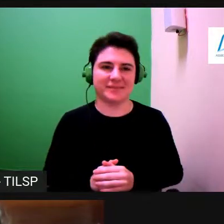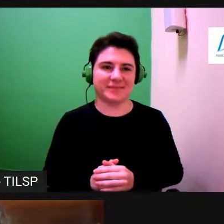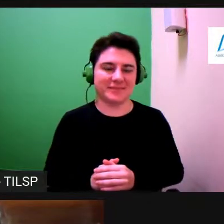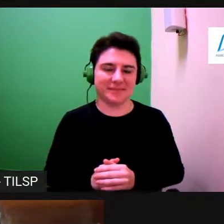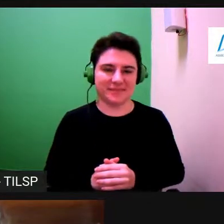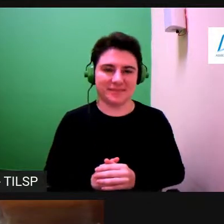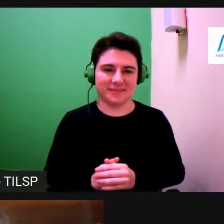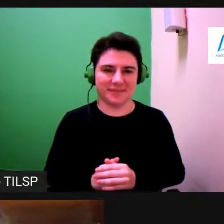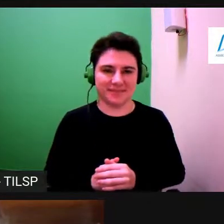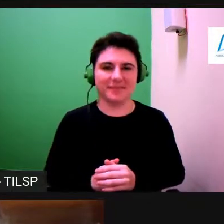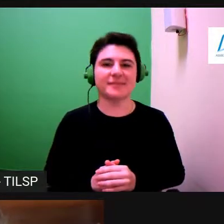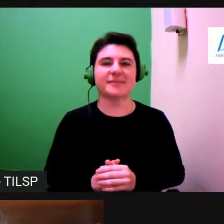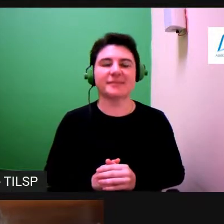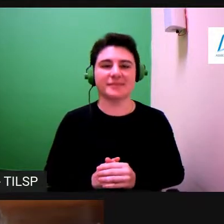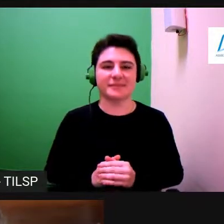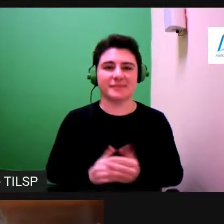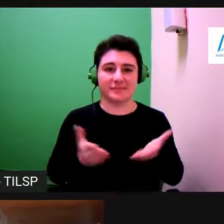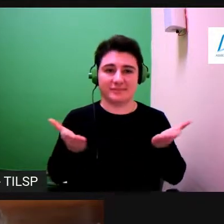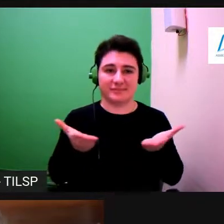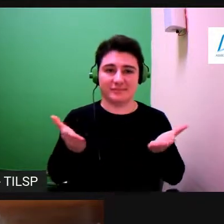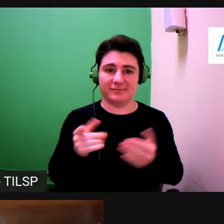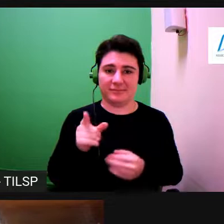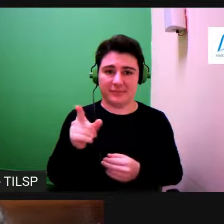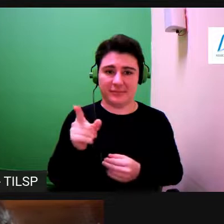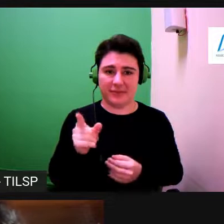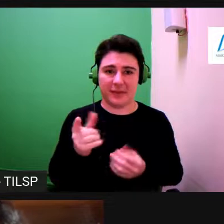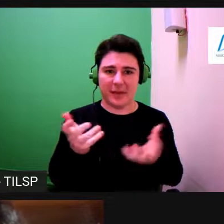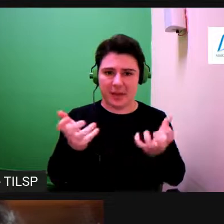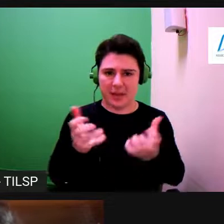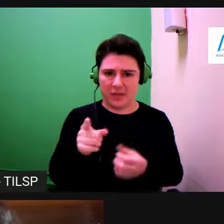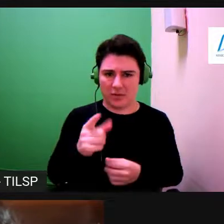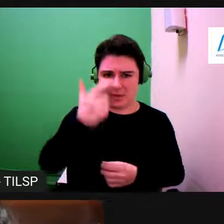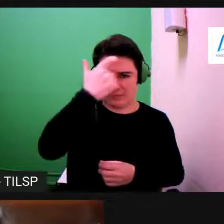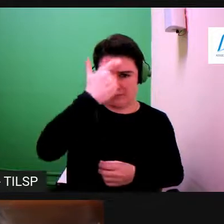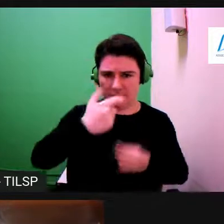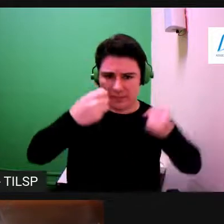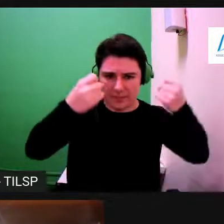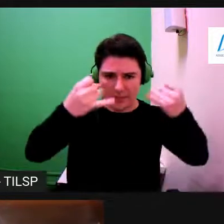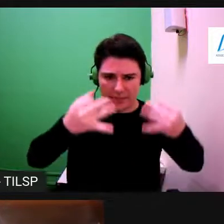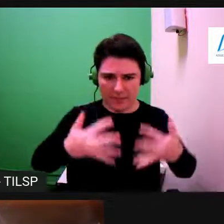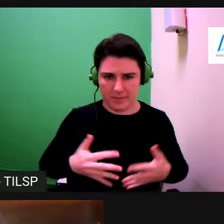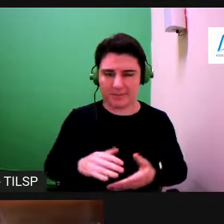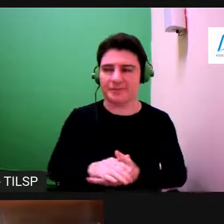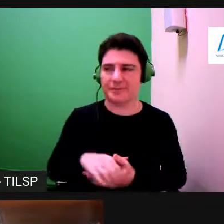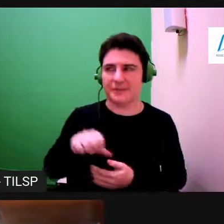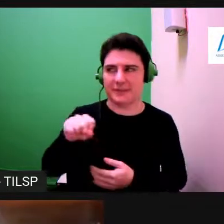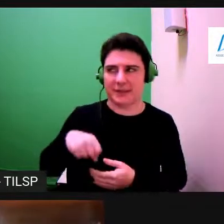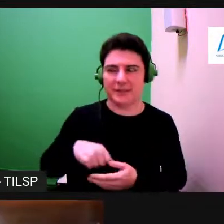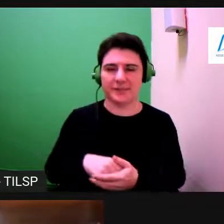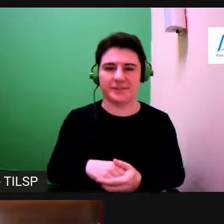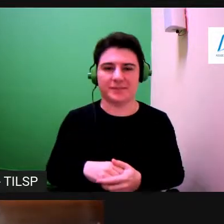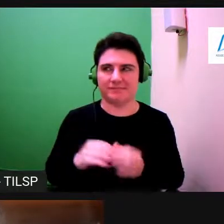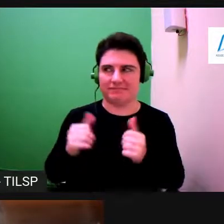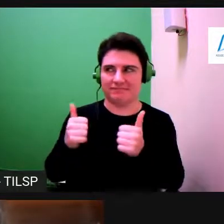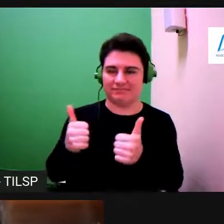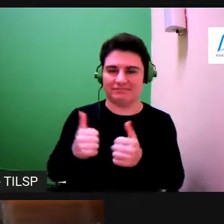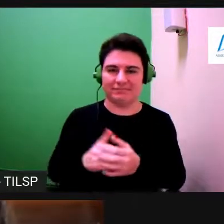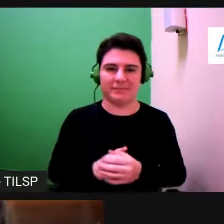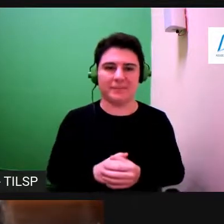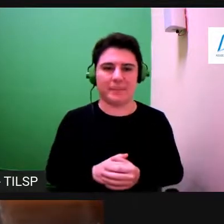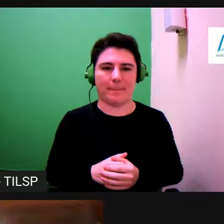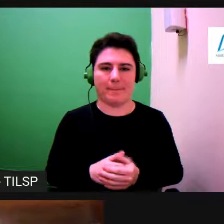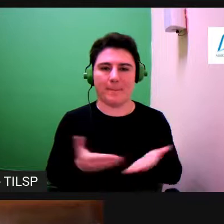Você... Eu vou passar a palavra, então. Gostaria de fazer a sua autodescrição? Sim. Tudo bem, então. Faço a minha